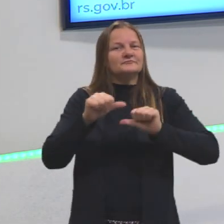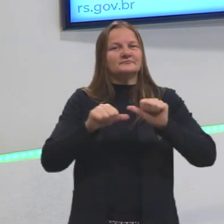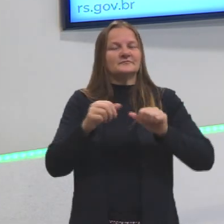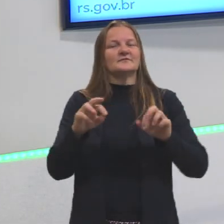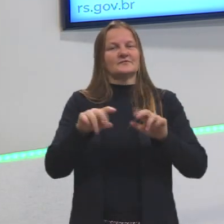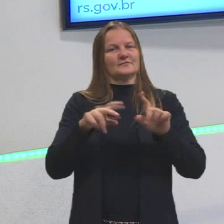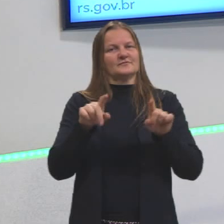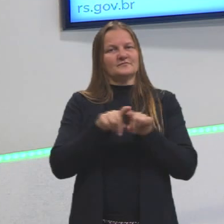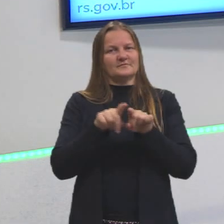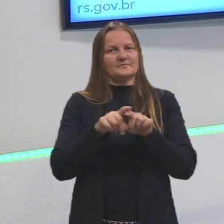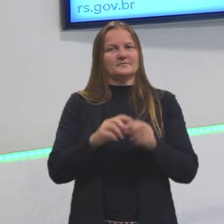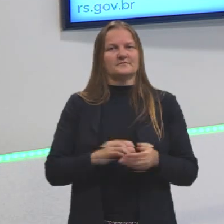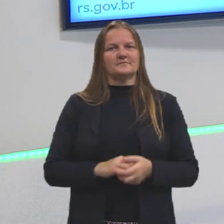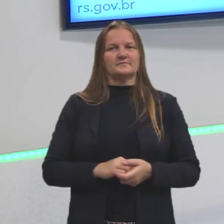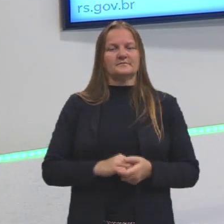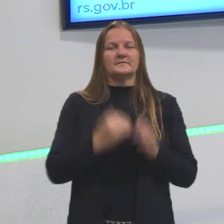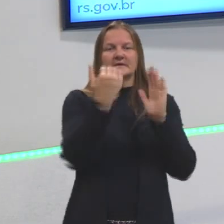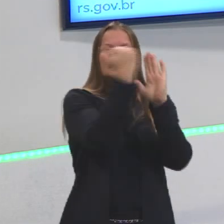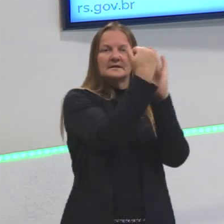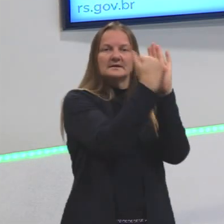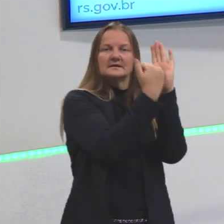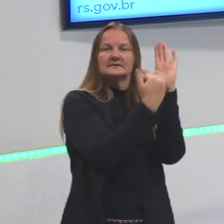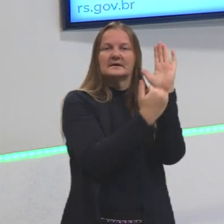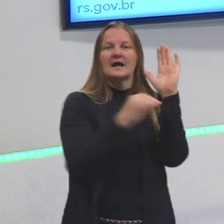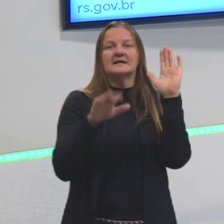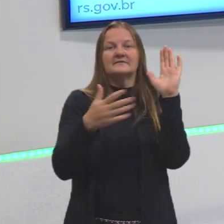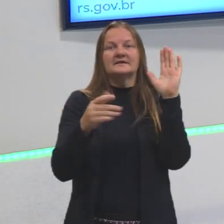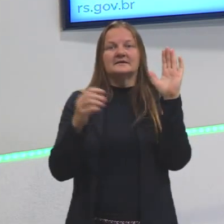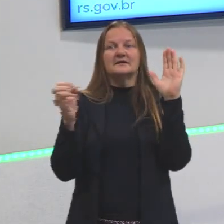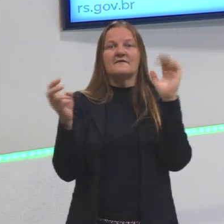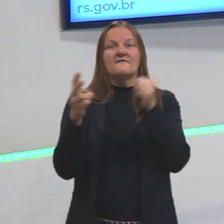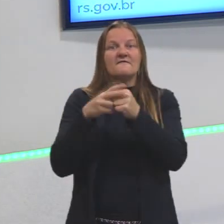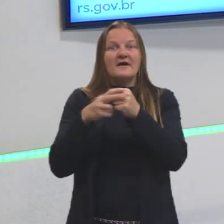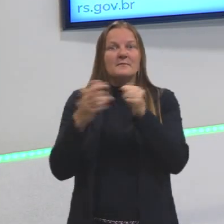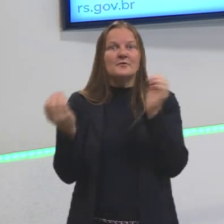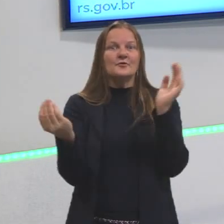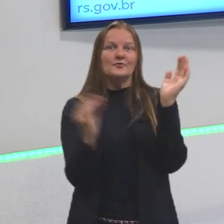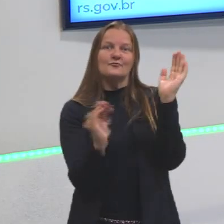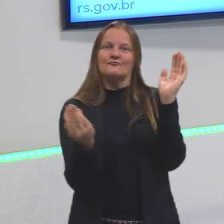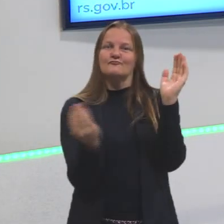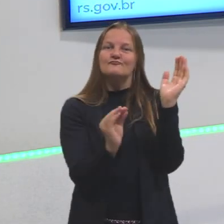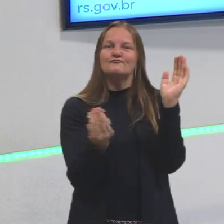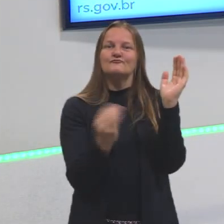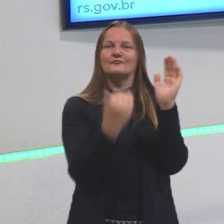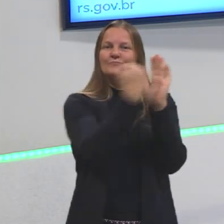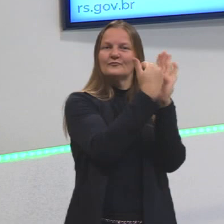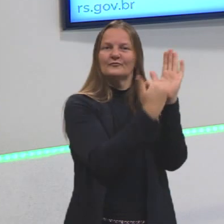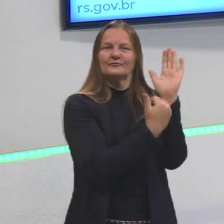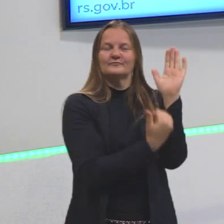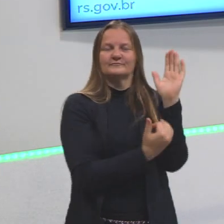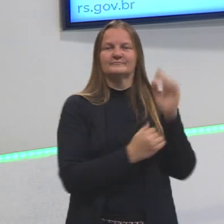nessa lista. Cada dia existem verbos sendo acrescentados ali.